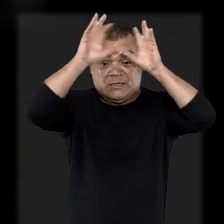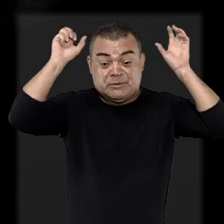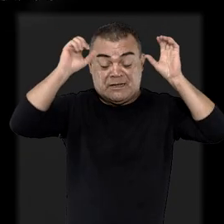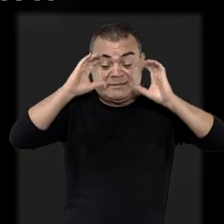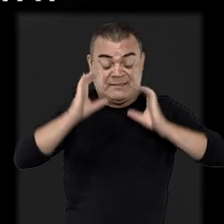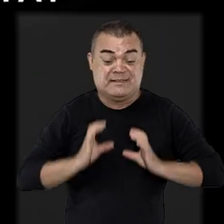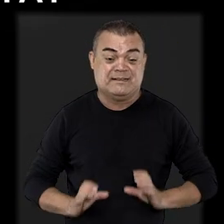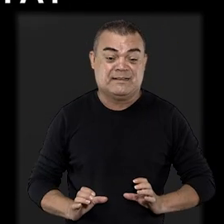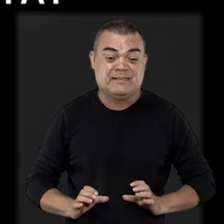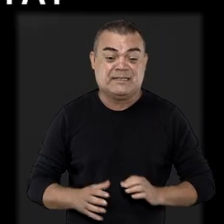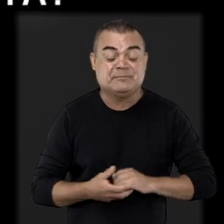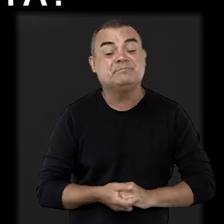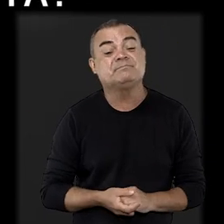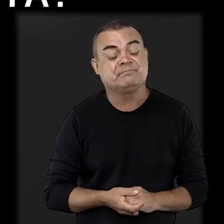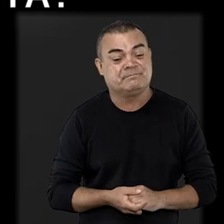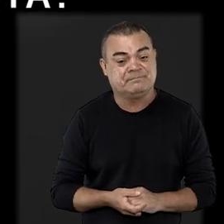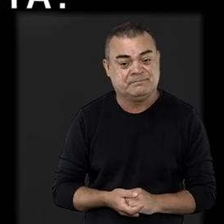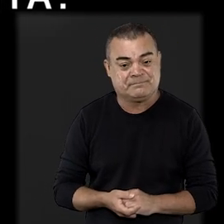da Cidadania.